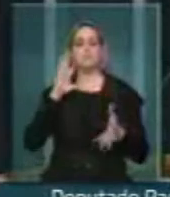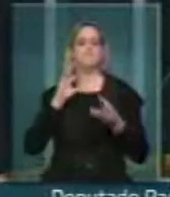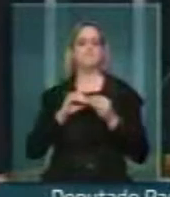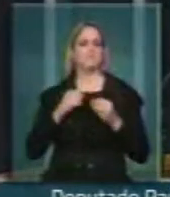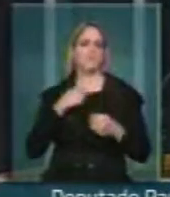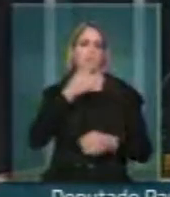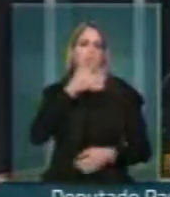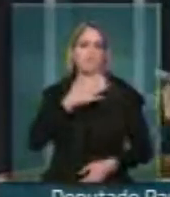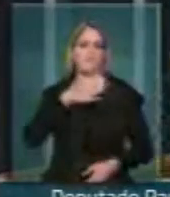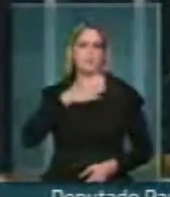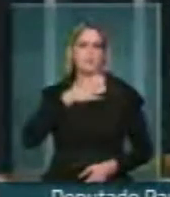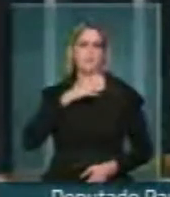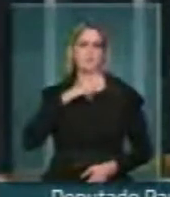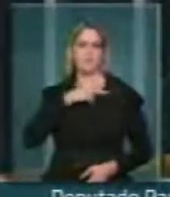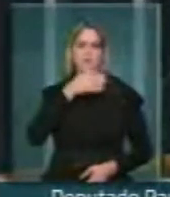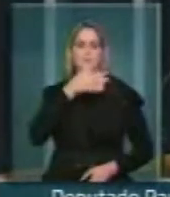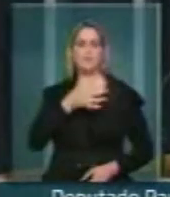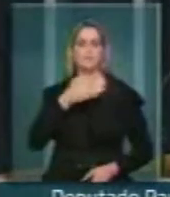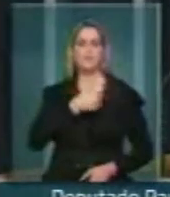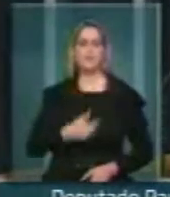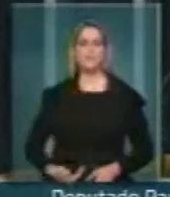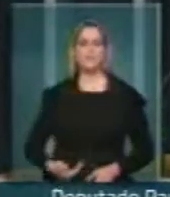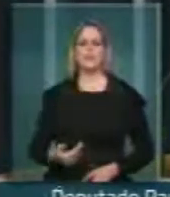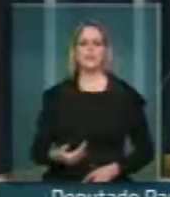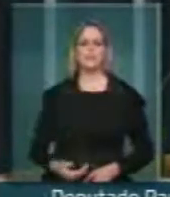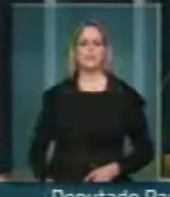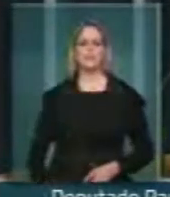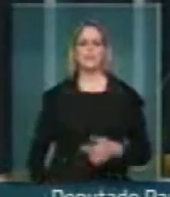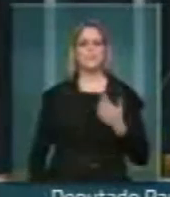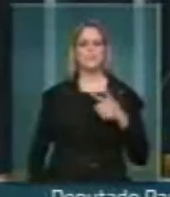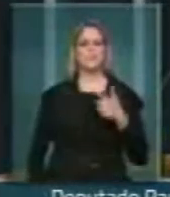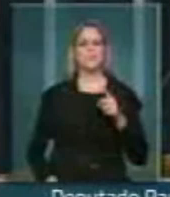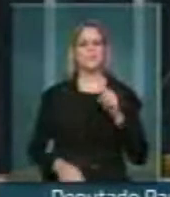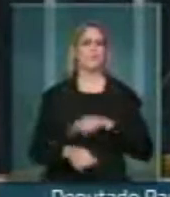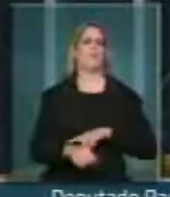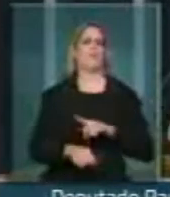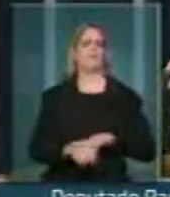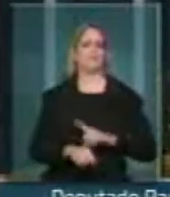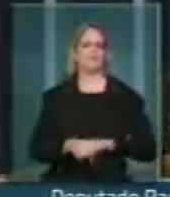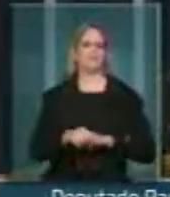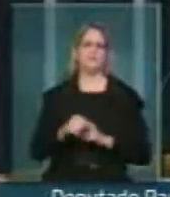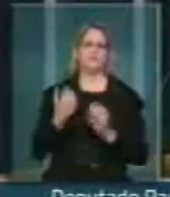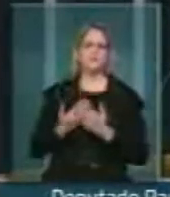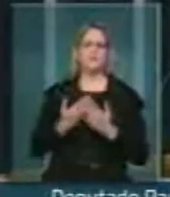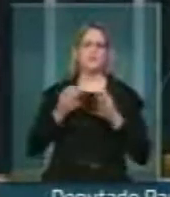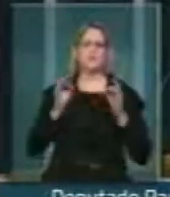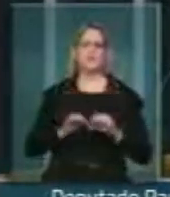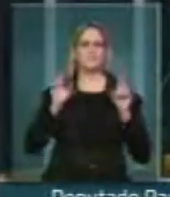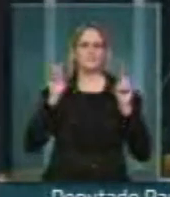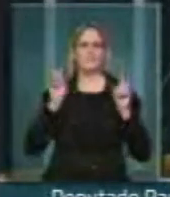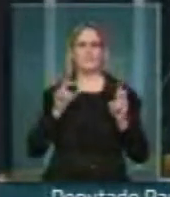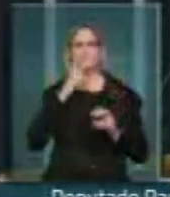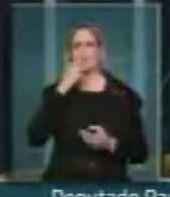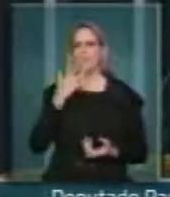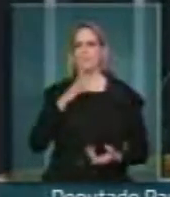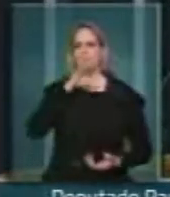é que o governo, até porque não teve tempo de examinar a matéria, porque